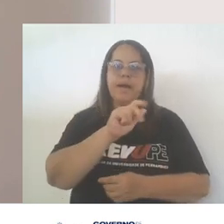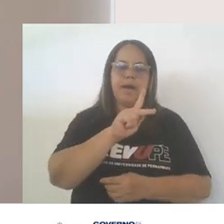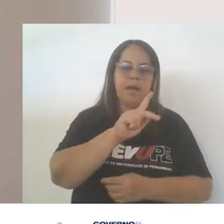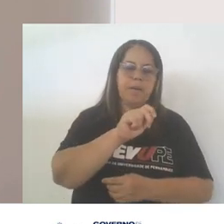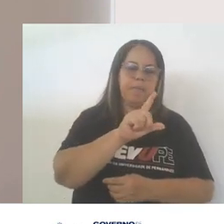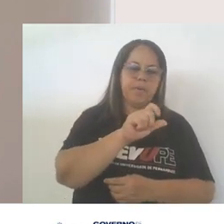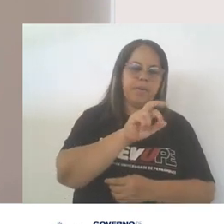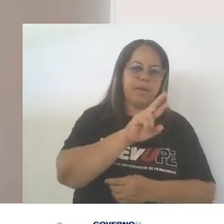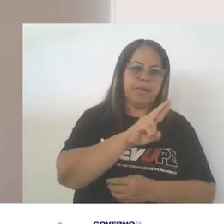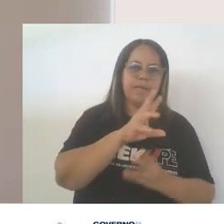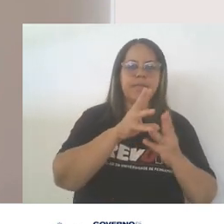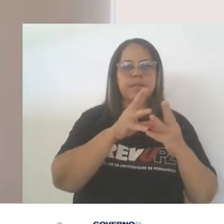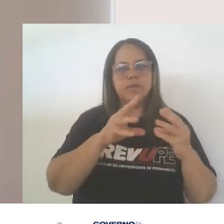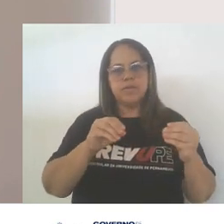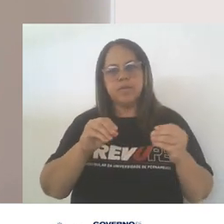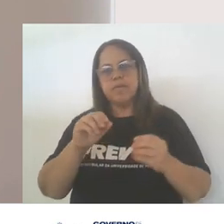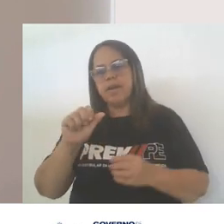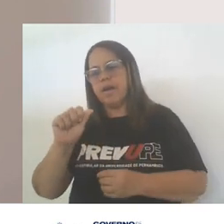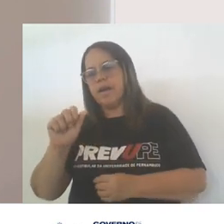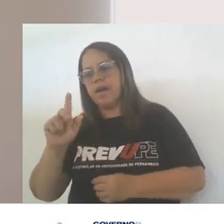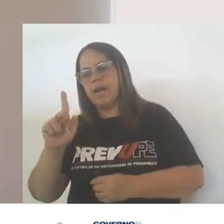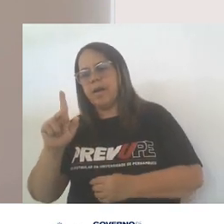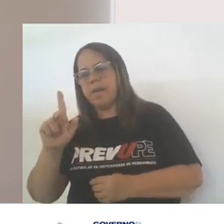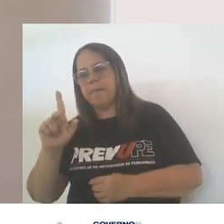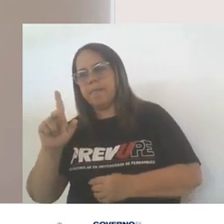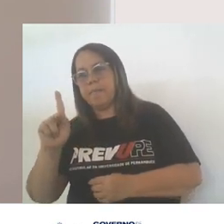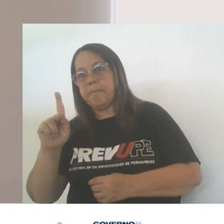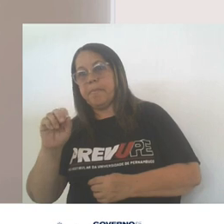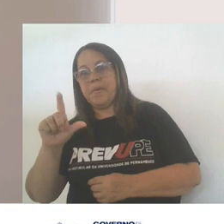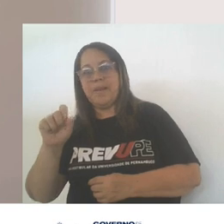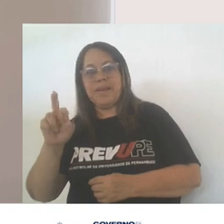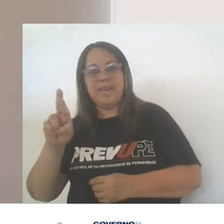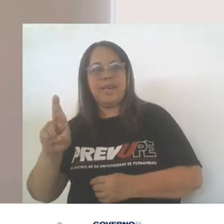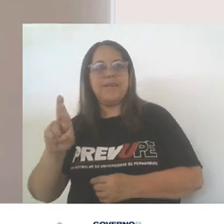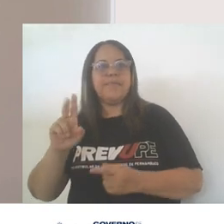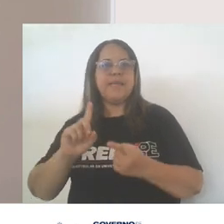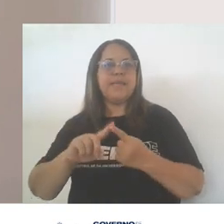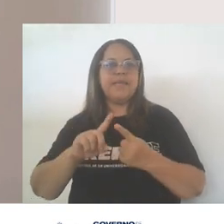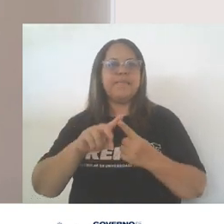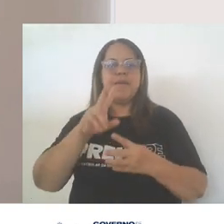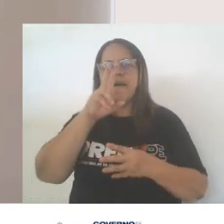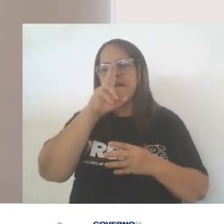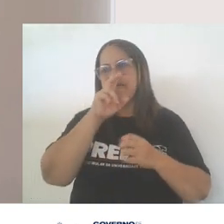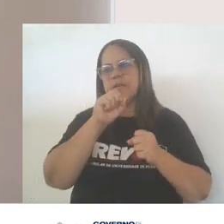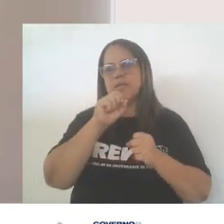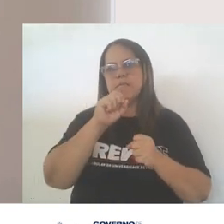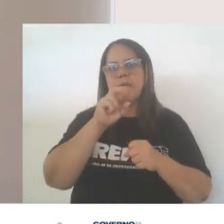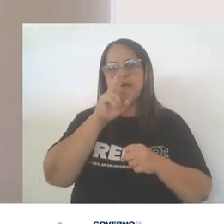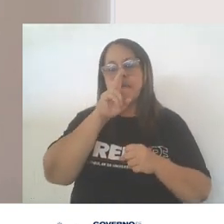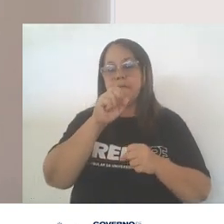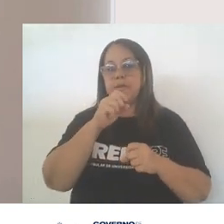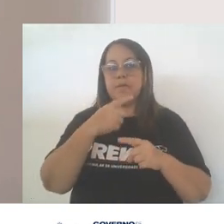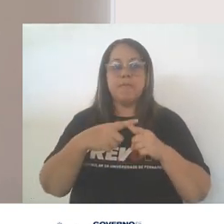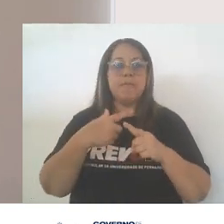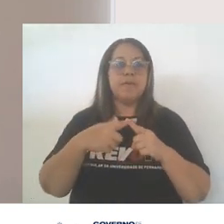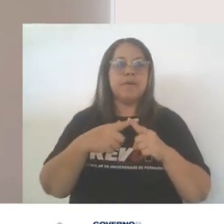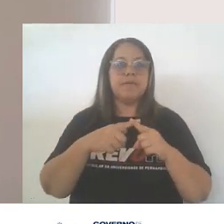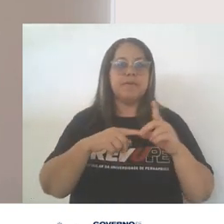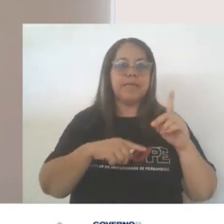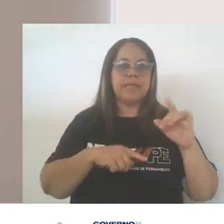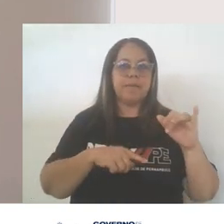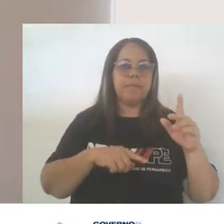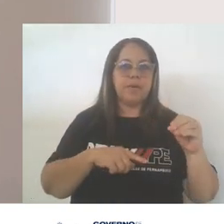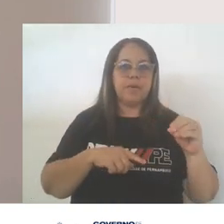que líquidos polares, as forças intermoleculares são mais fortes devido às interações de polo-dipolo,